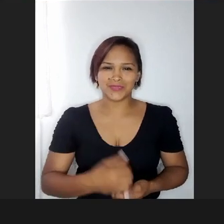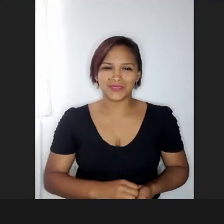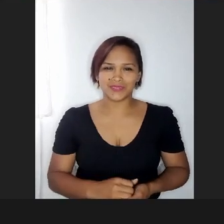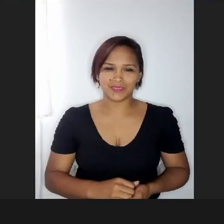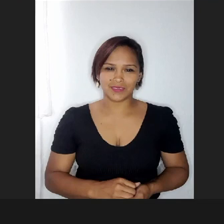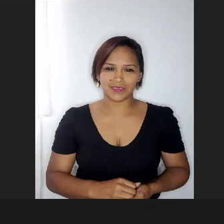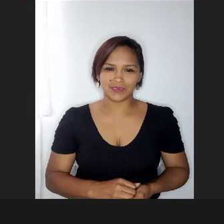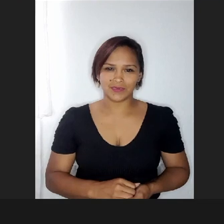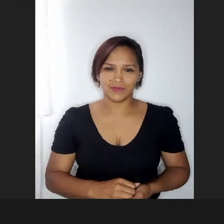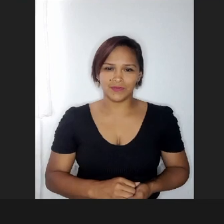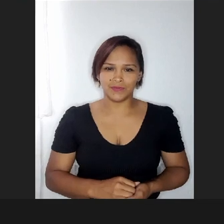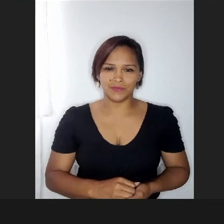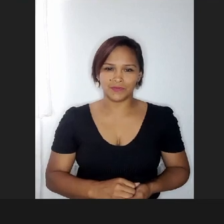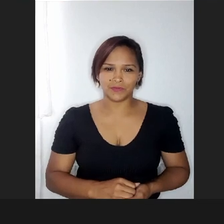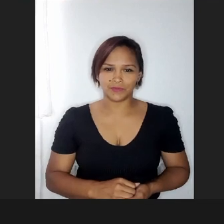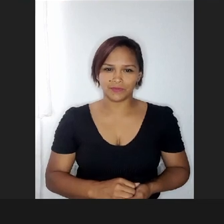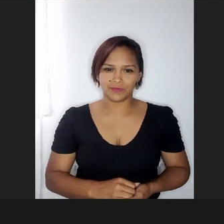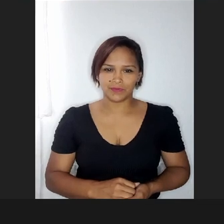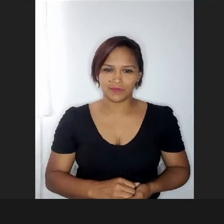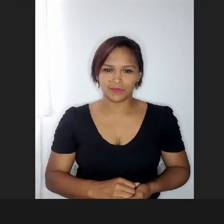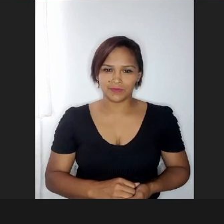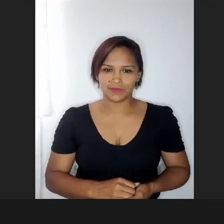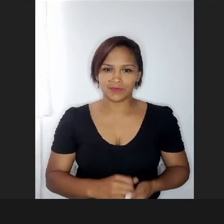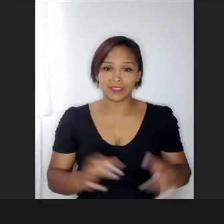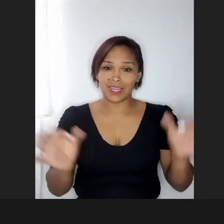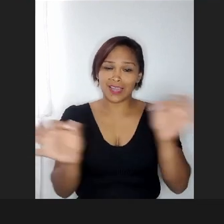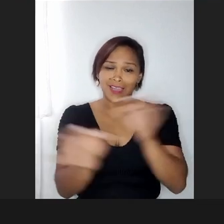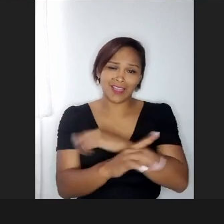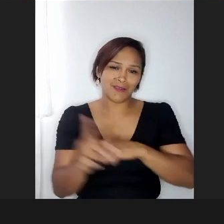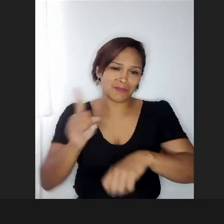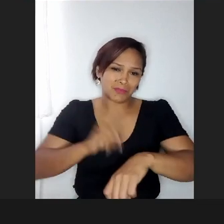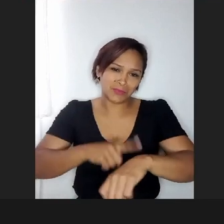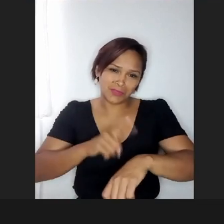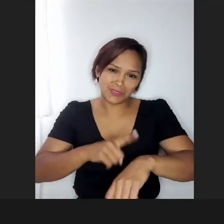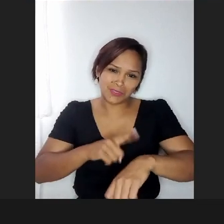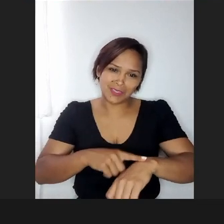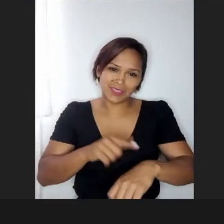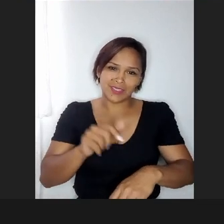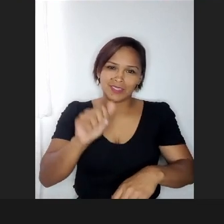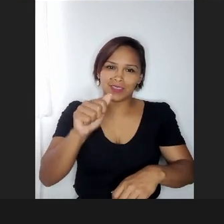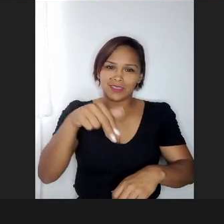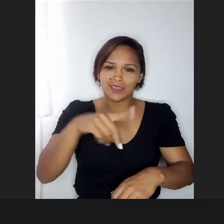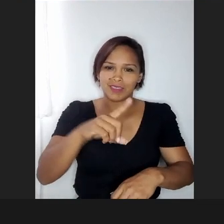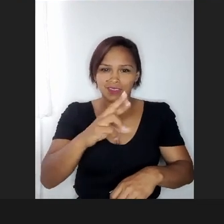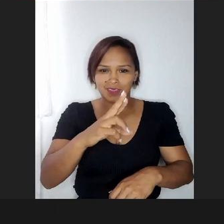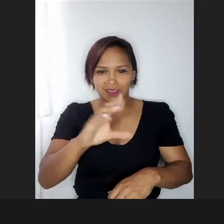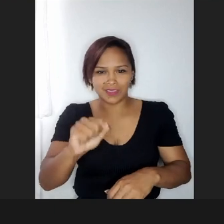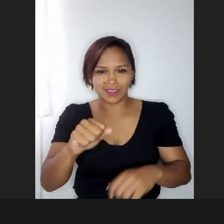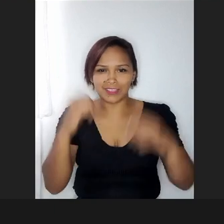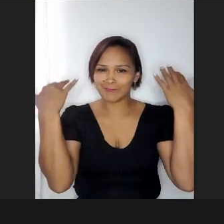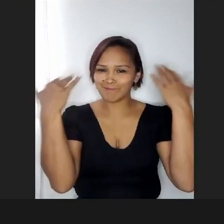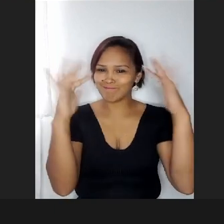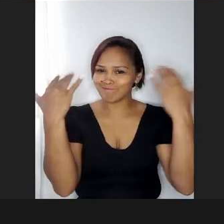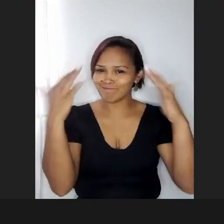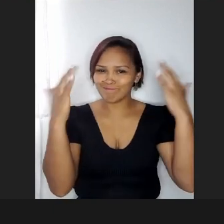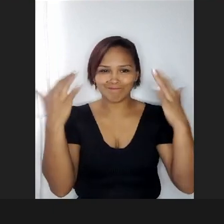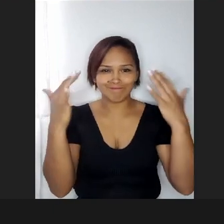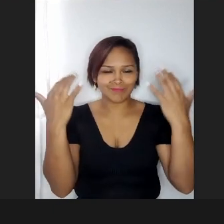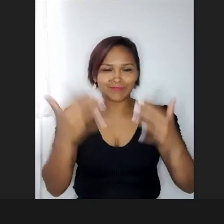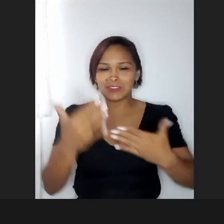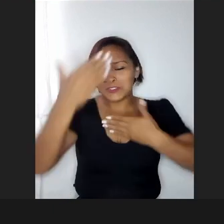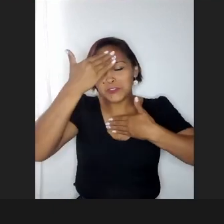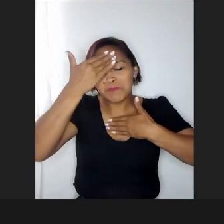É isso, acabou nosso tempo. Andresa, tenho nem palavras para te